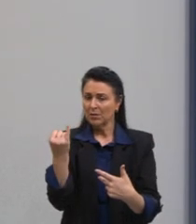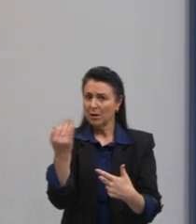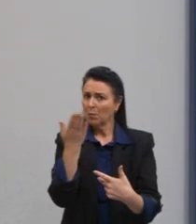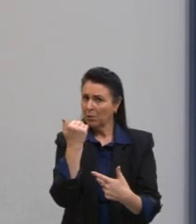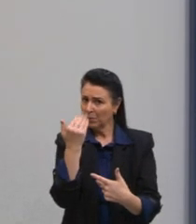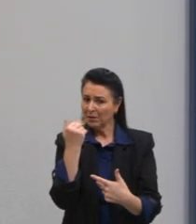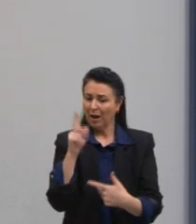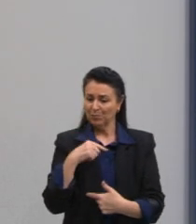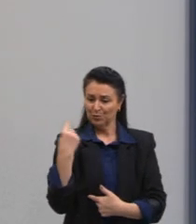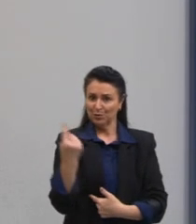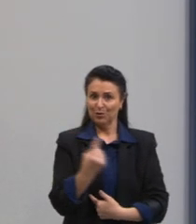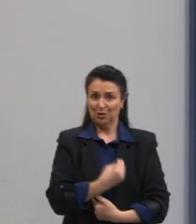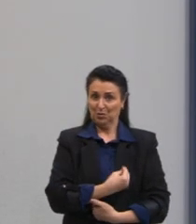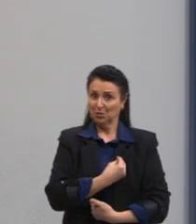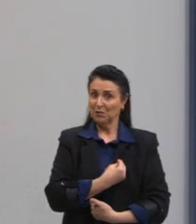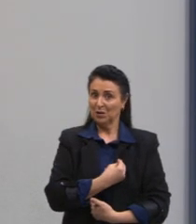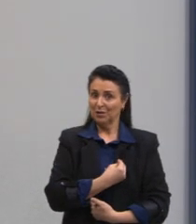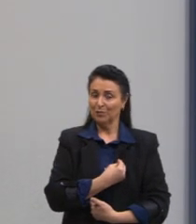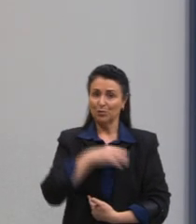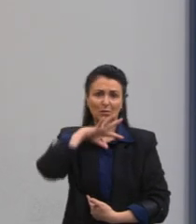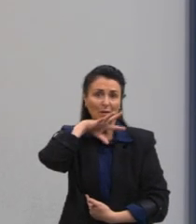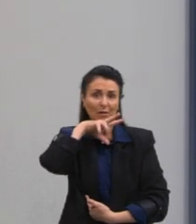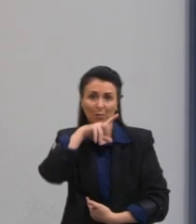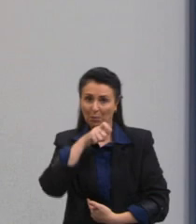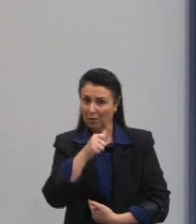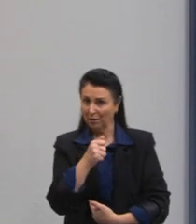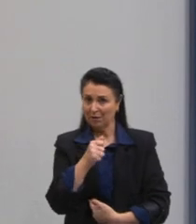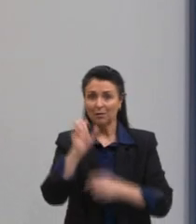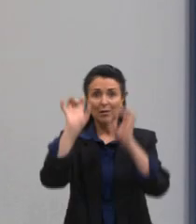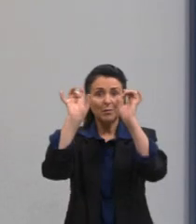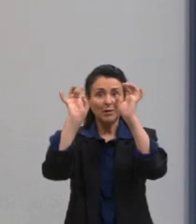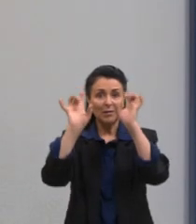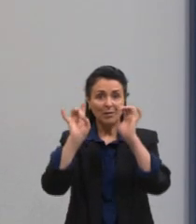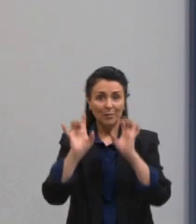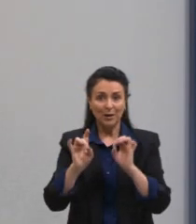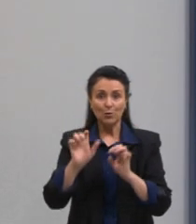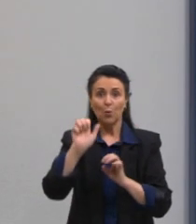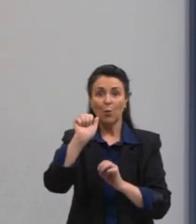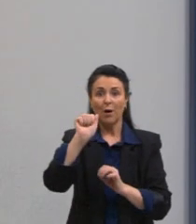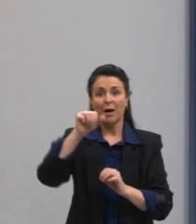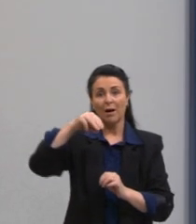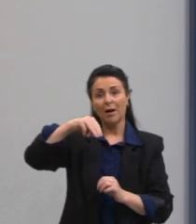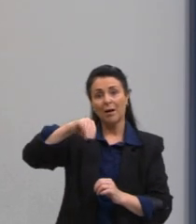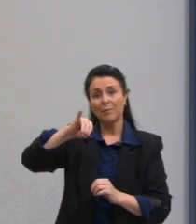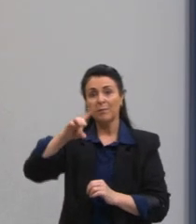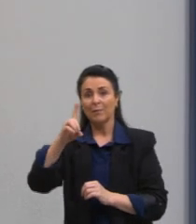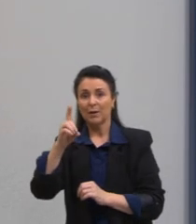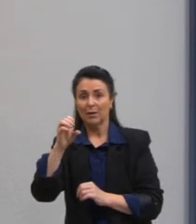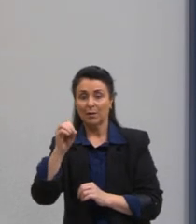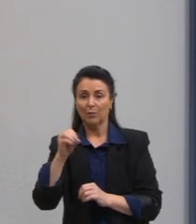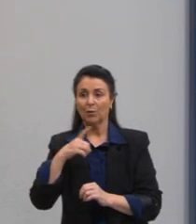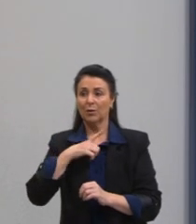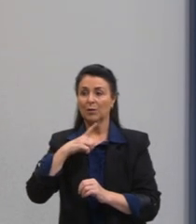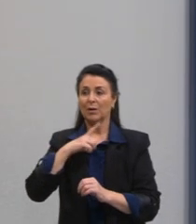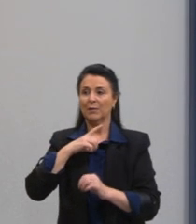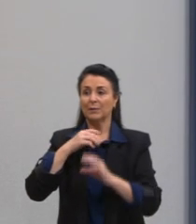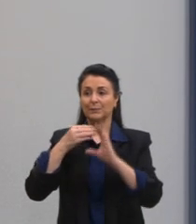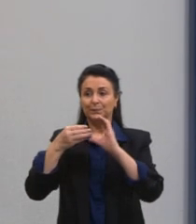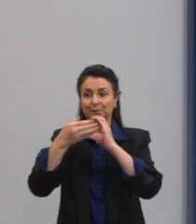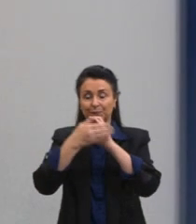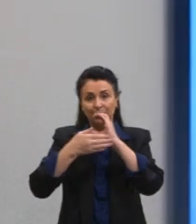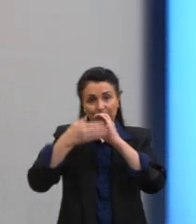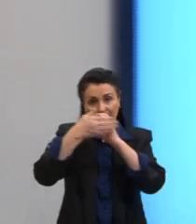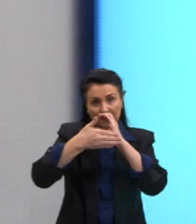seres vivos heterótrofos, especialmente o amido. Temos também as raízes sugadoras,